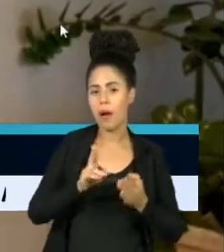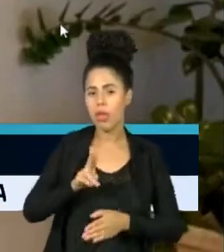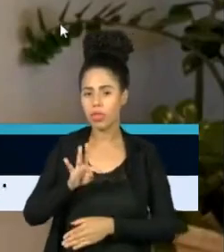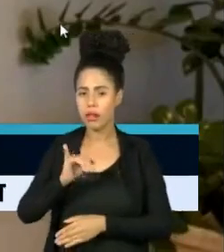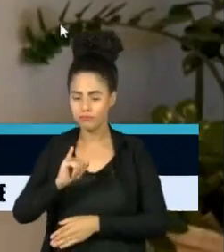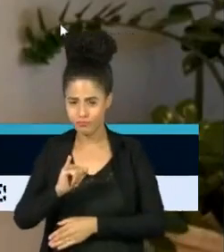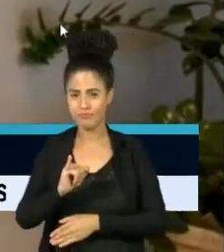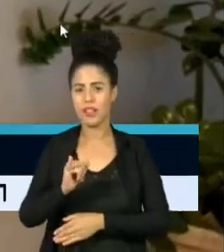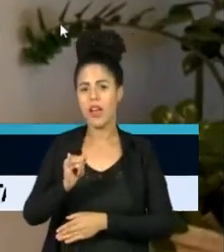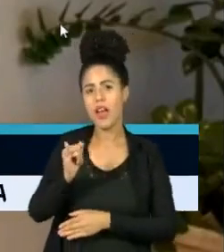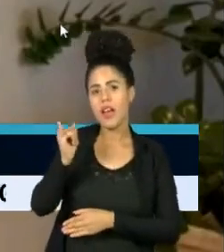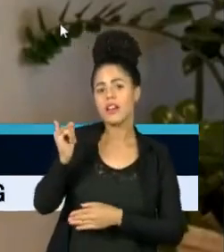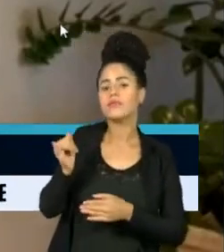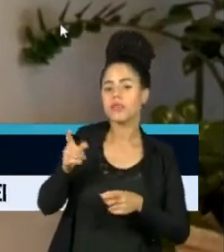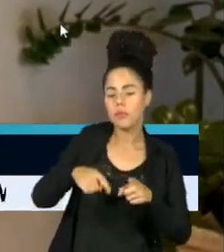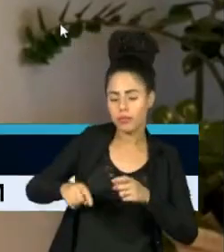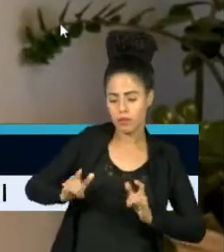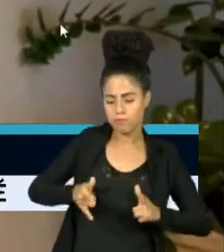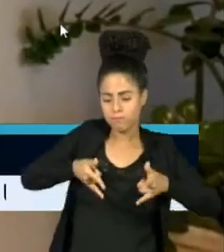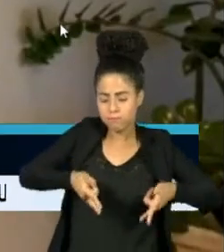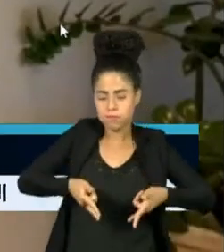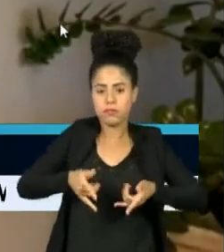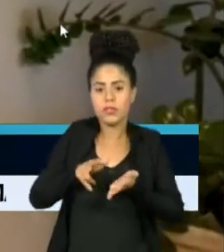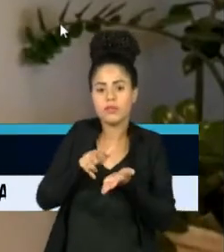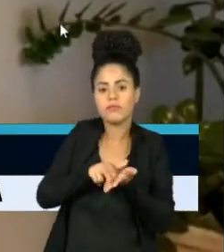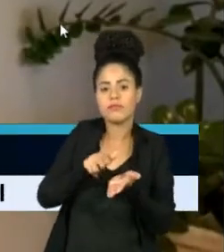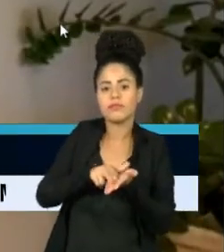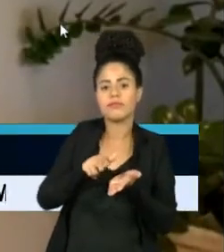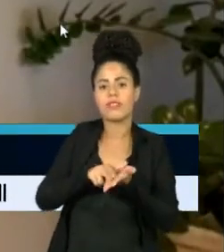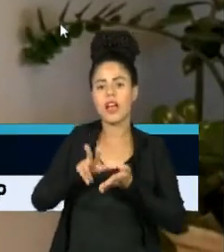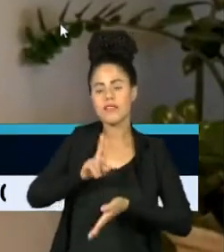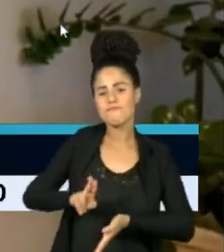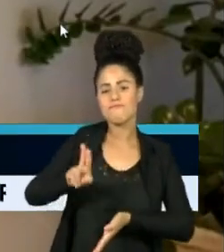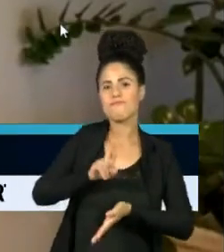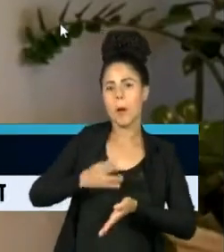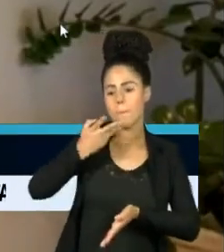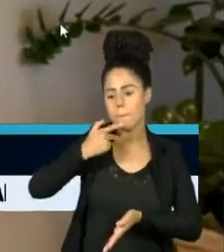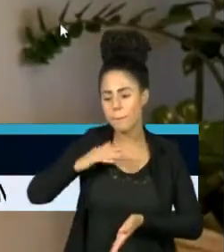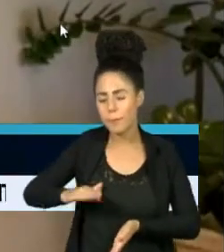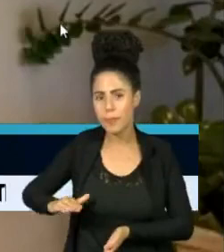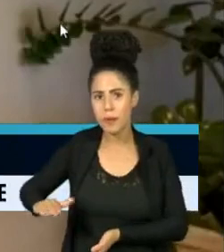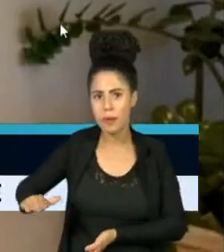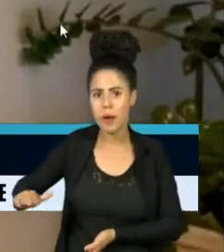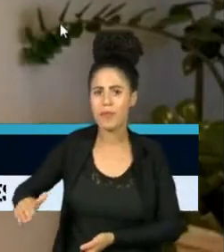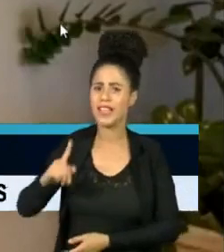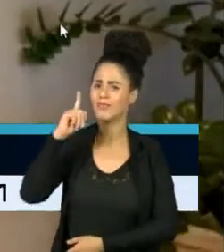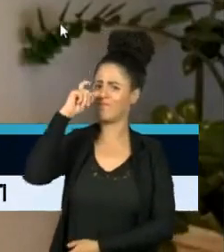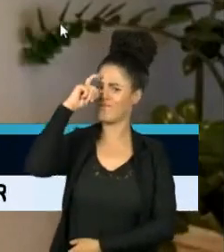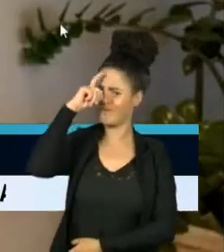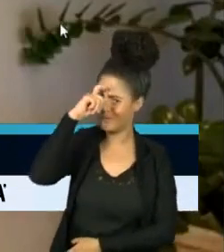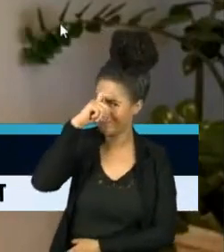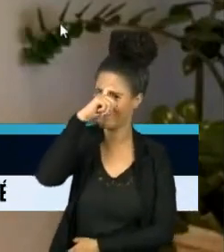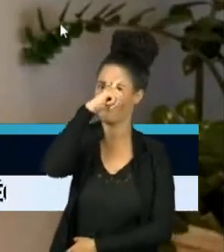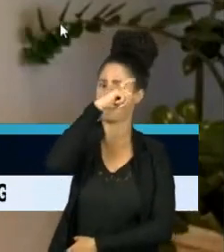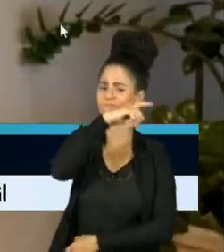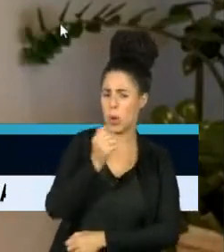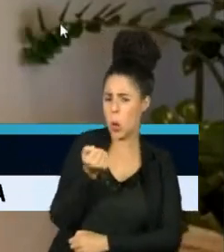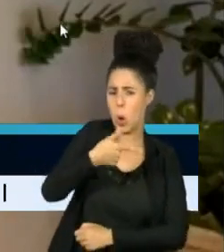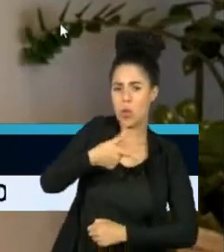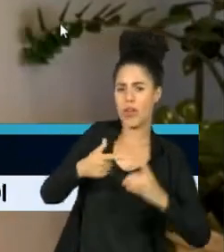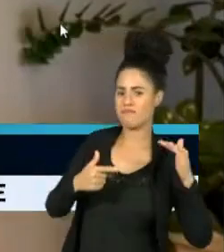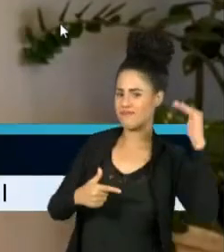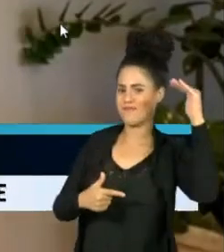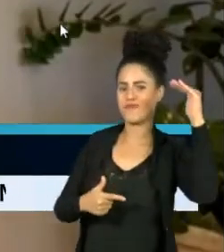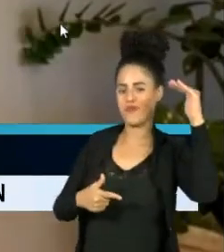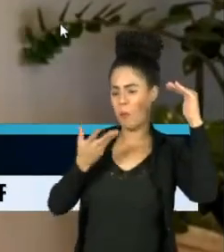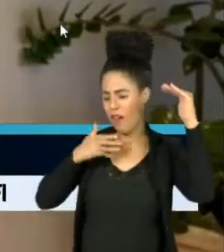facilidade de leitos e recursos humanos para a pediatria é muito mais complicada do que para adulto. Se você for ver